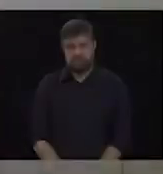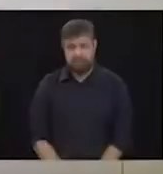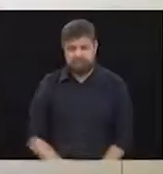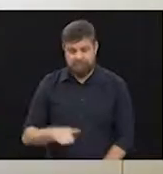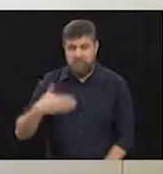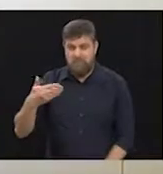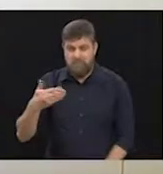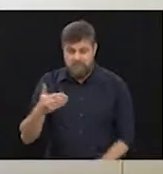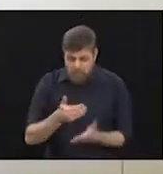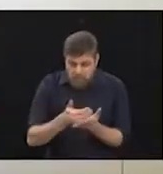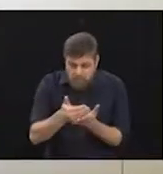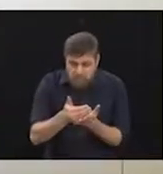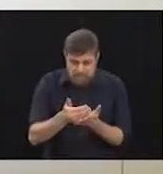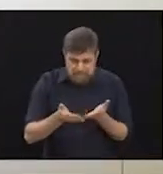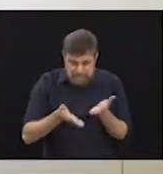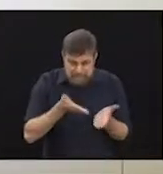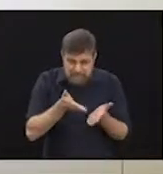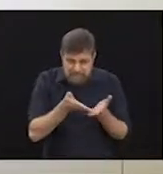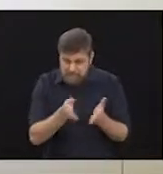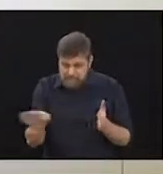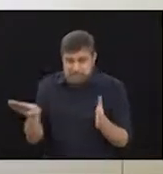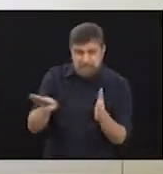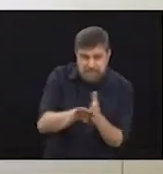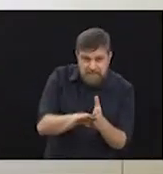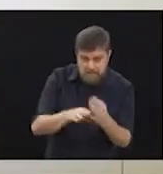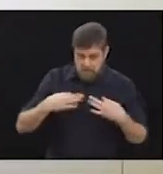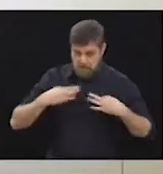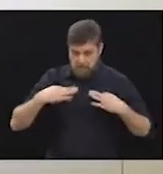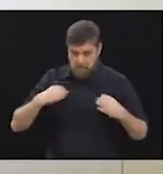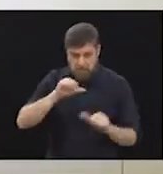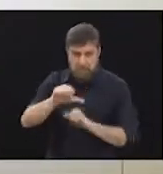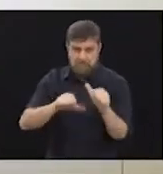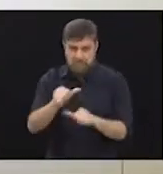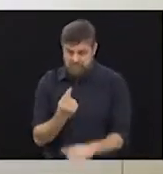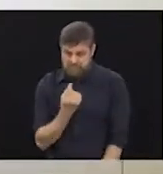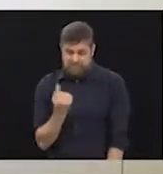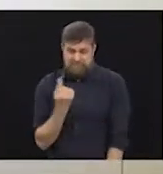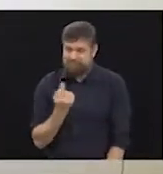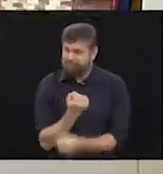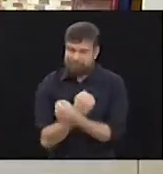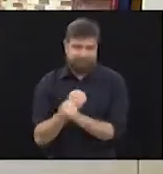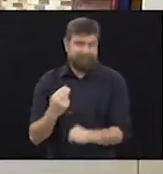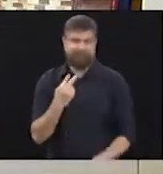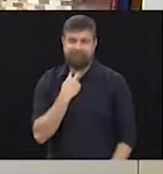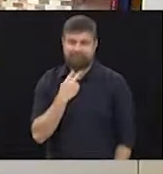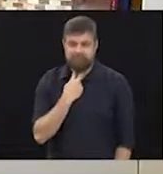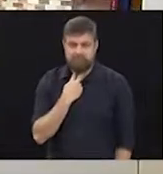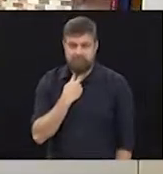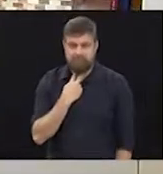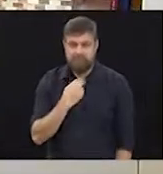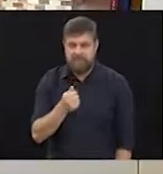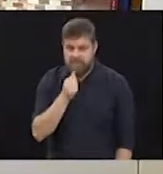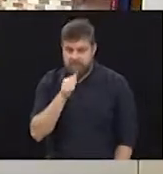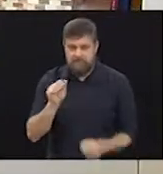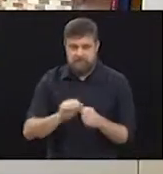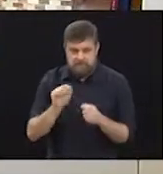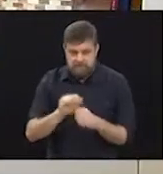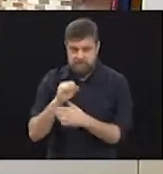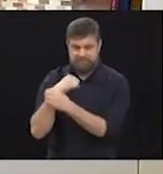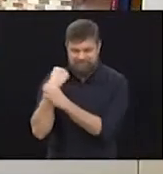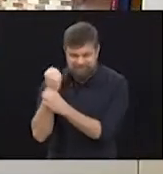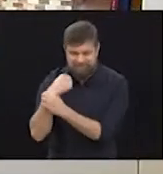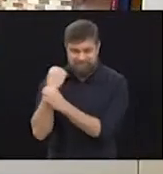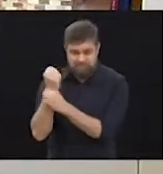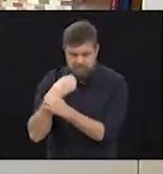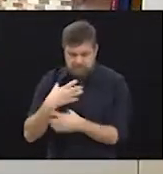Quando eu cheguei aqui, eu não conseguia nem trocar de roupa, sozinha. Ainda fazendo academia, eu